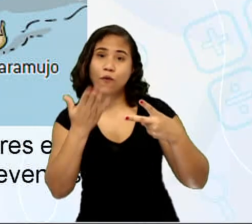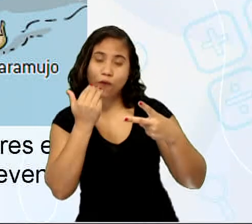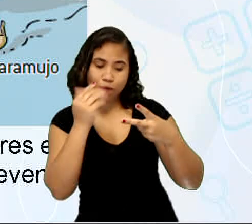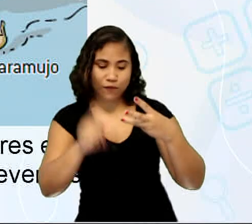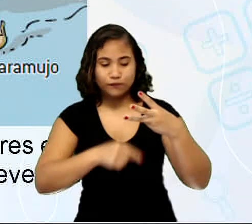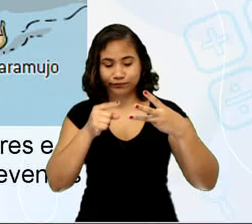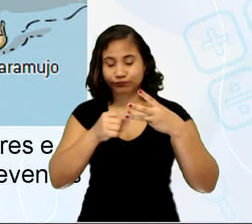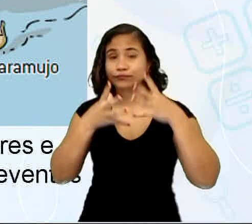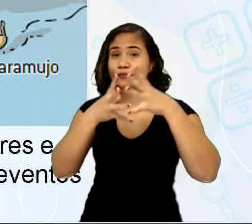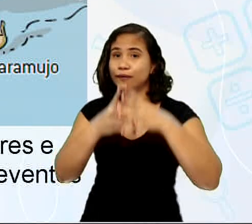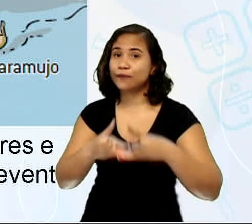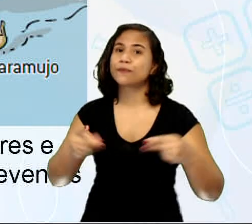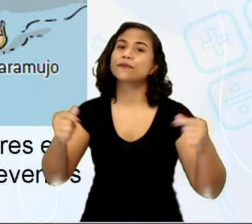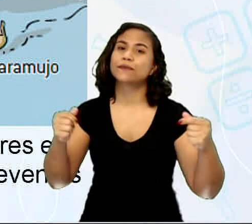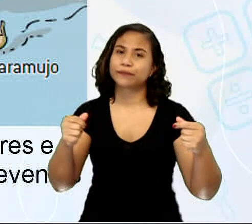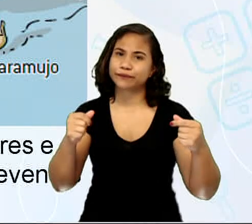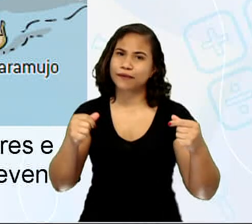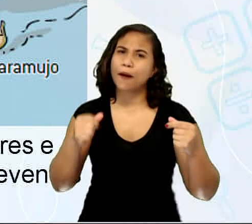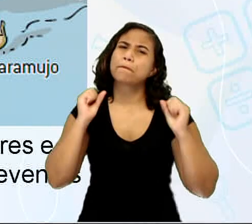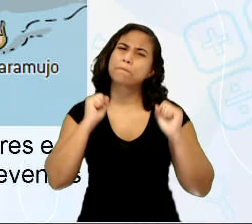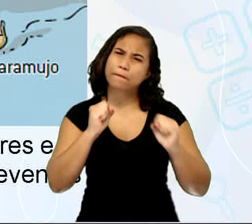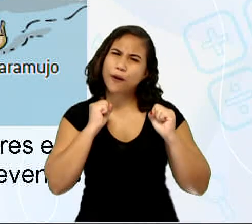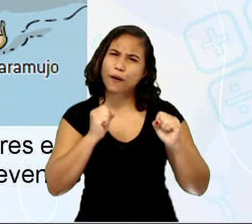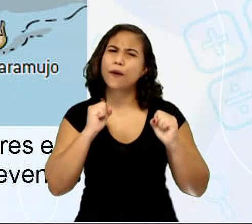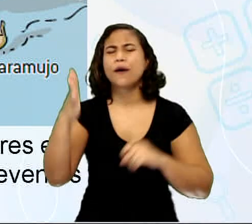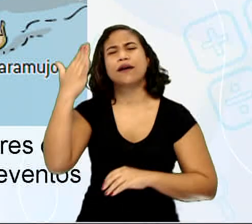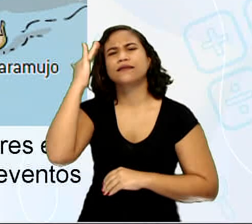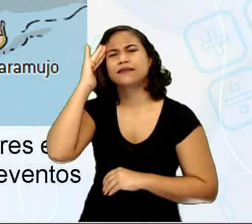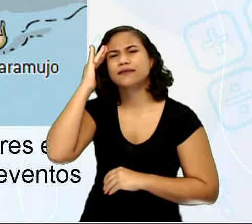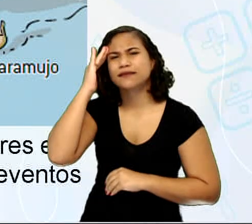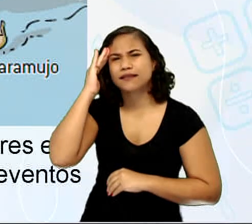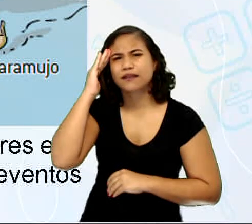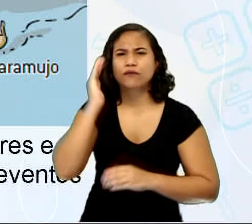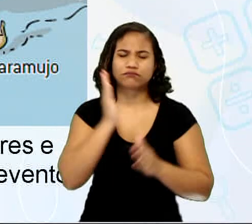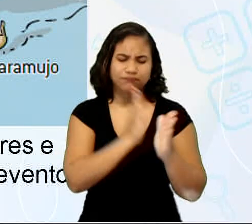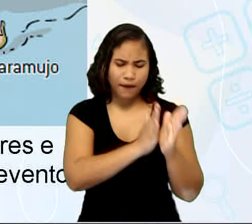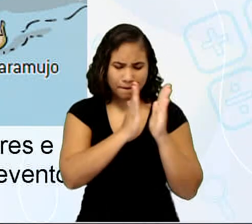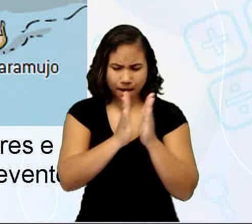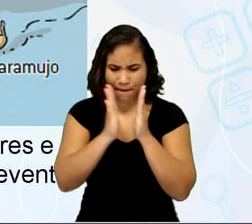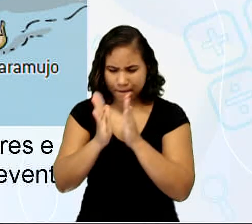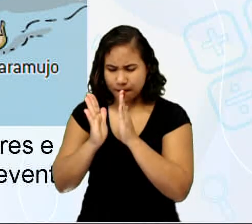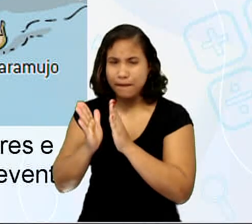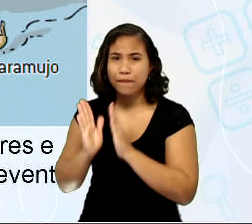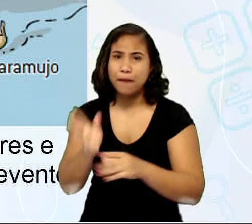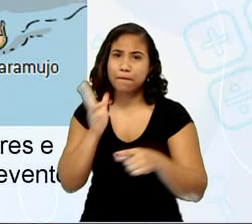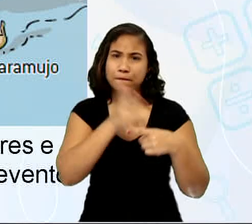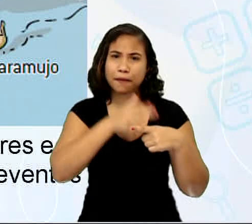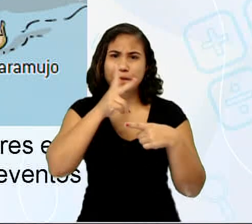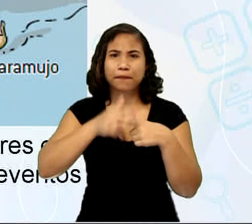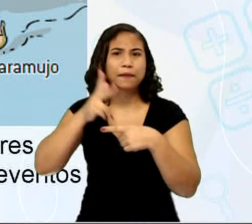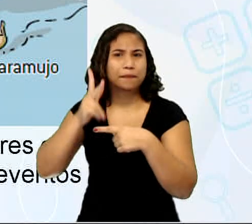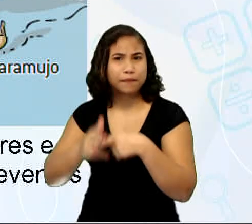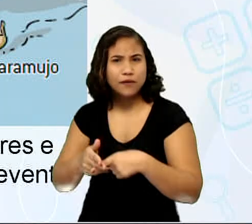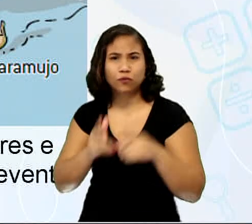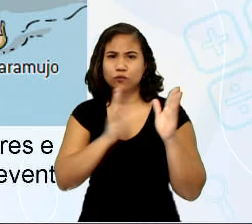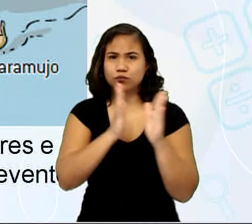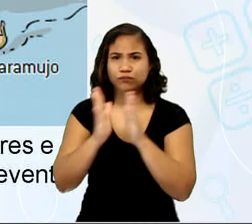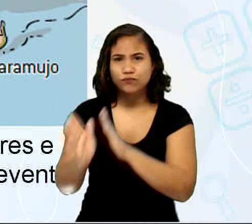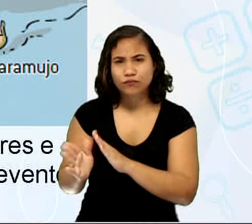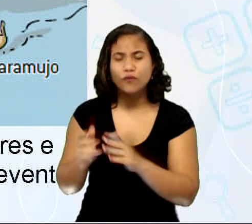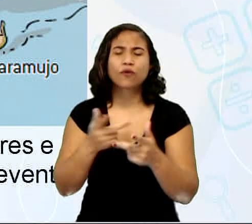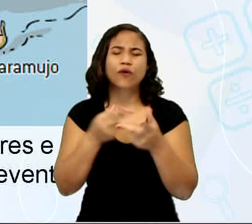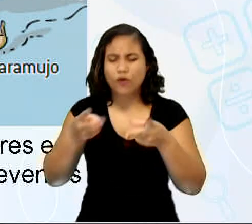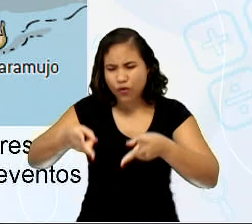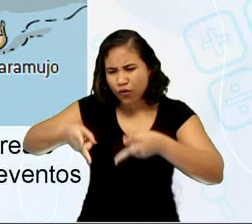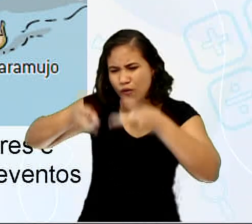decompositores. Pode ser entendida como uma série de eventos que ocorrem em cadeia. Observe